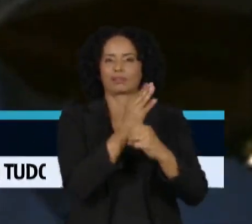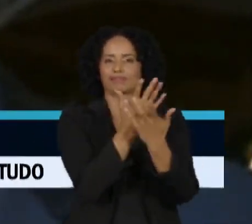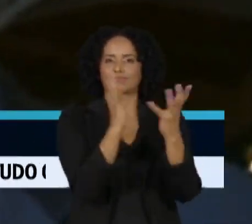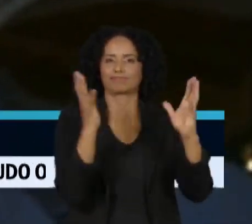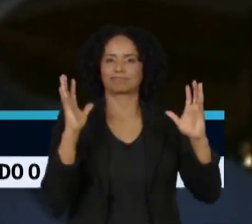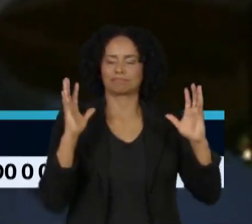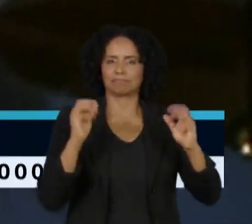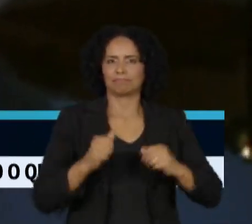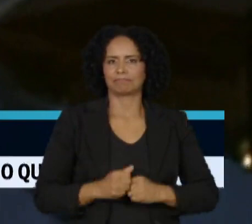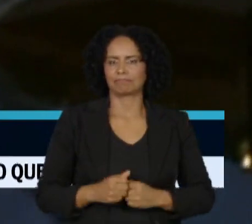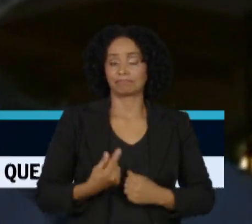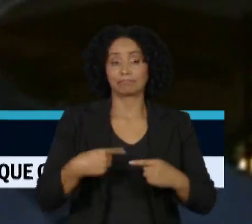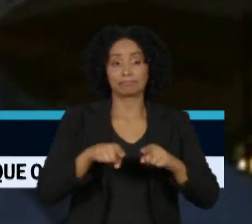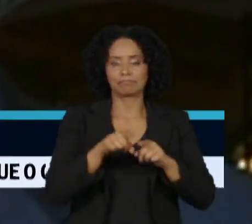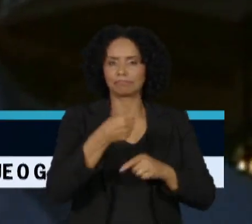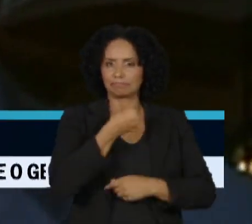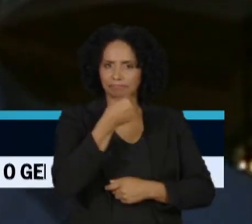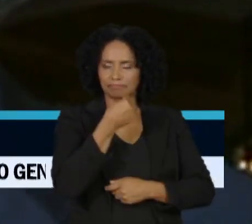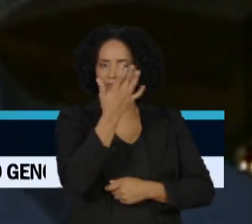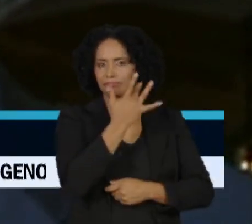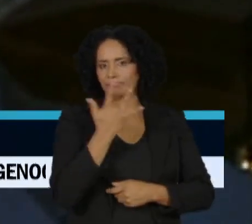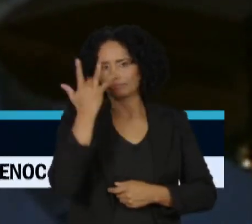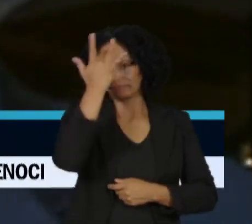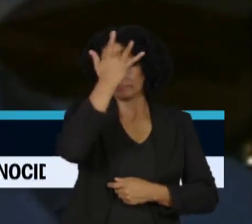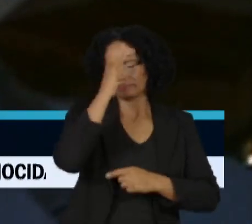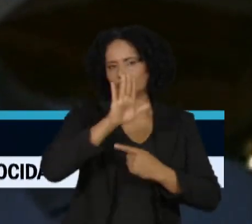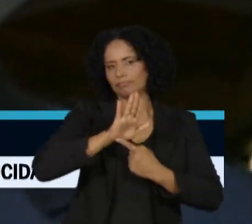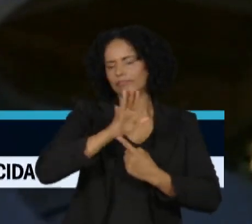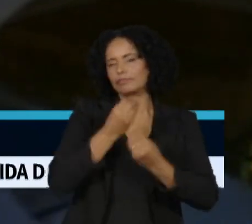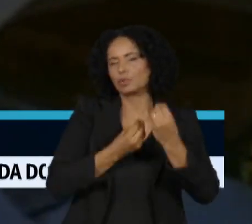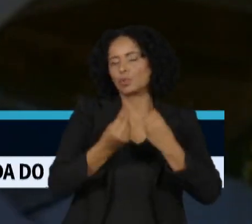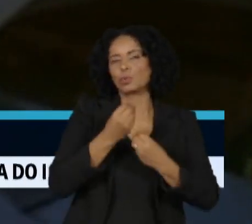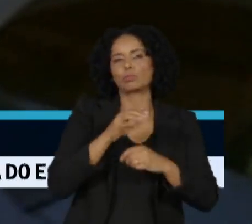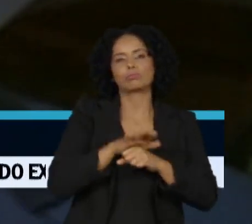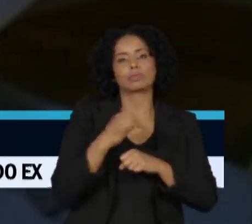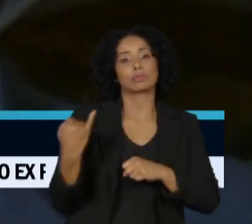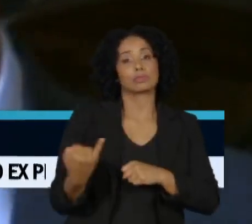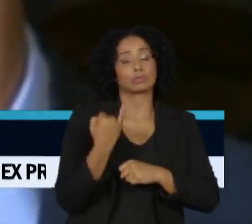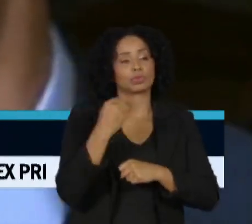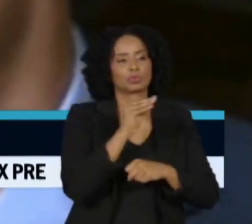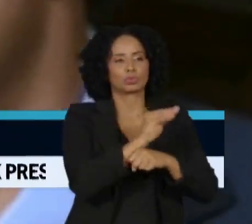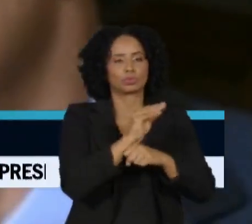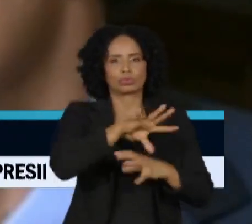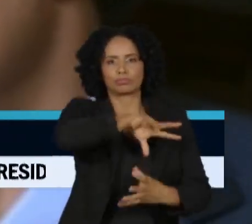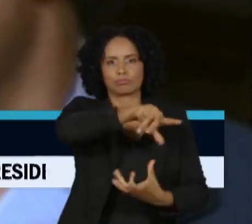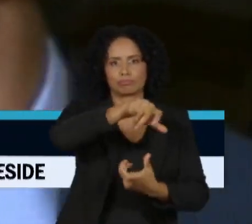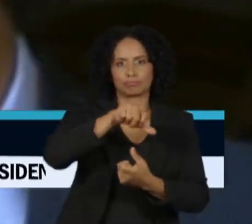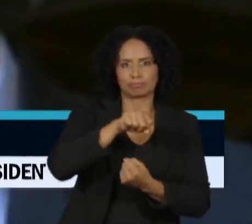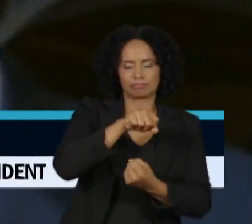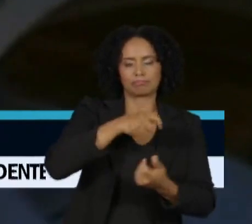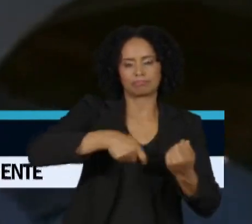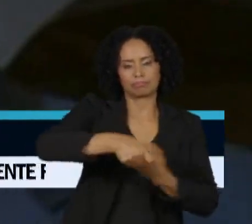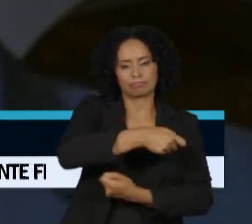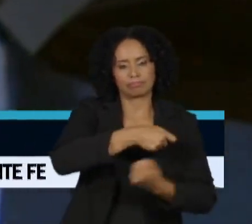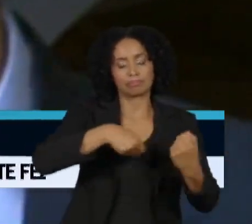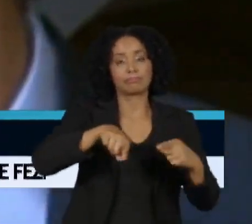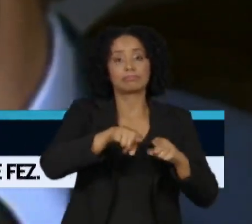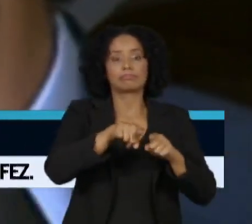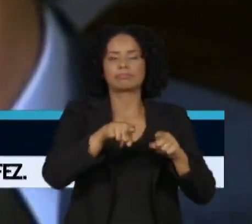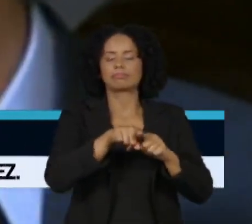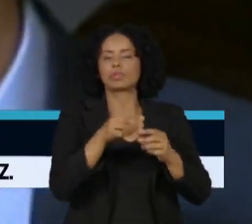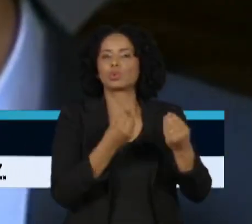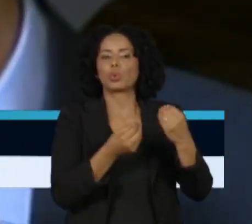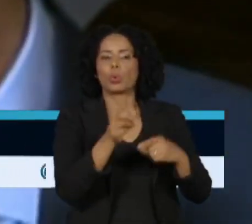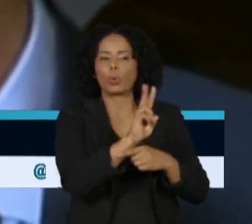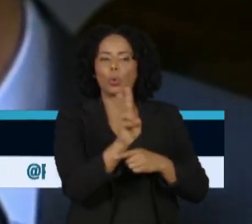entrevista a jornalistas, Haddad reforçou a importância da sustentabilidade para a economia, ao lado da responsabilidade fiscal e da